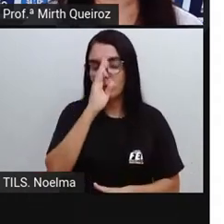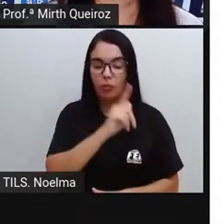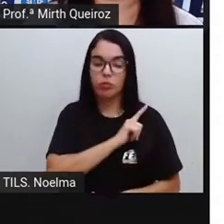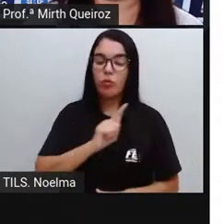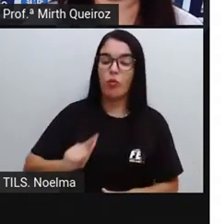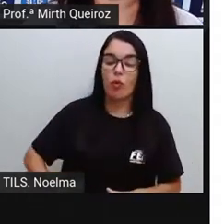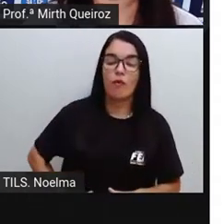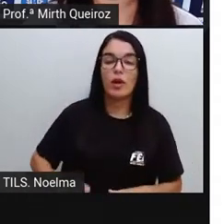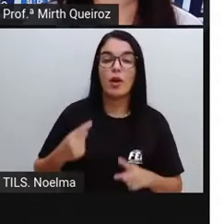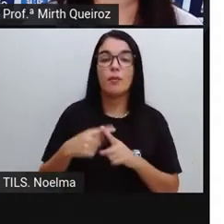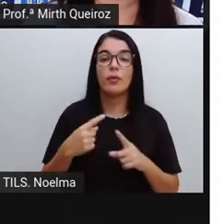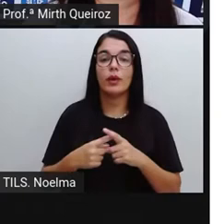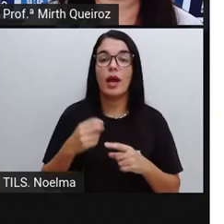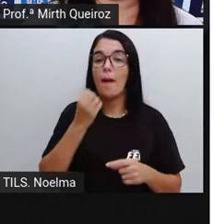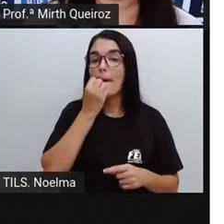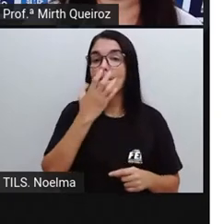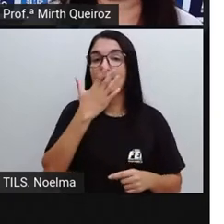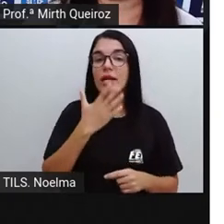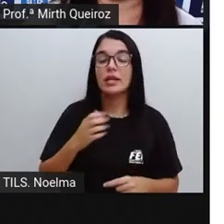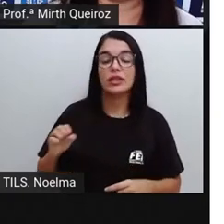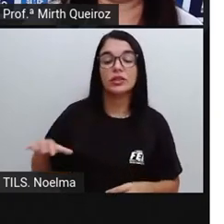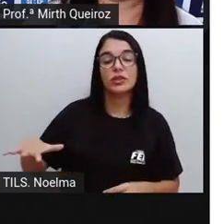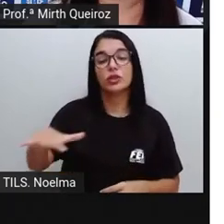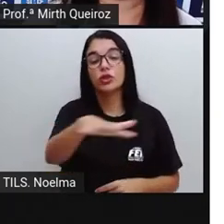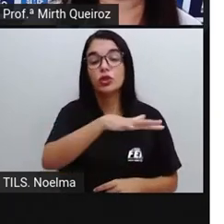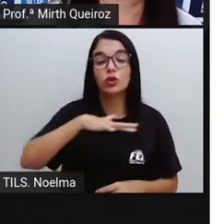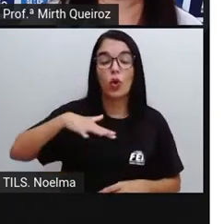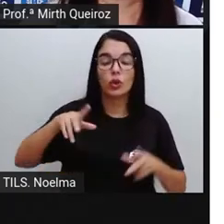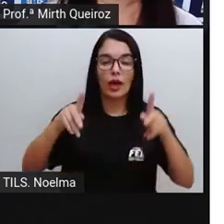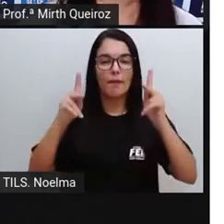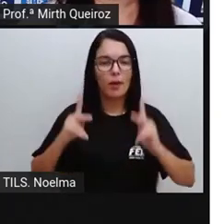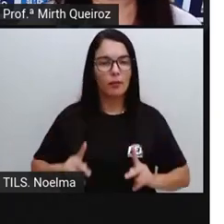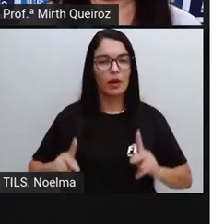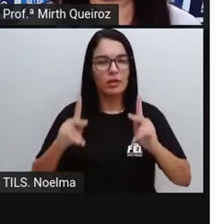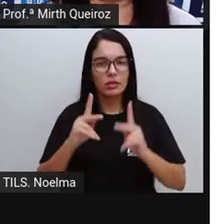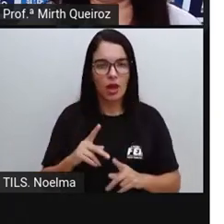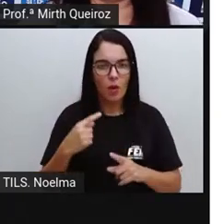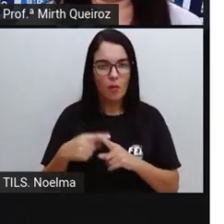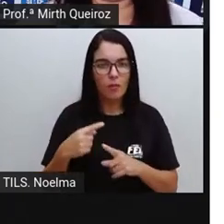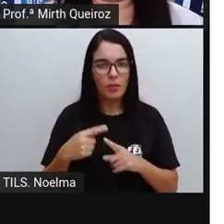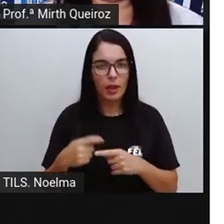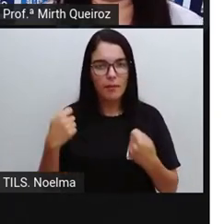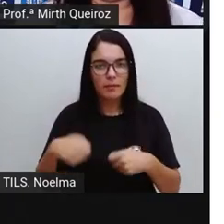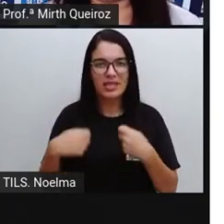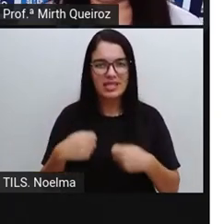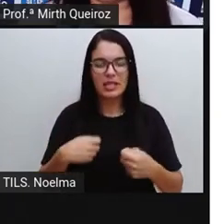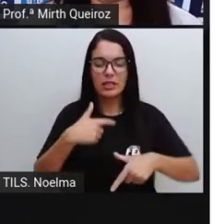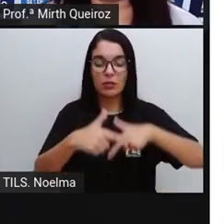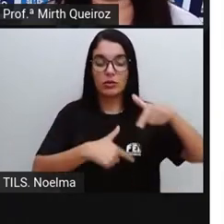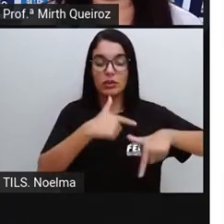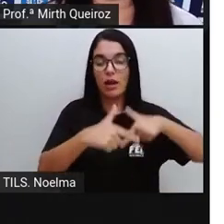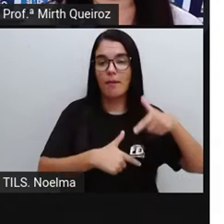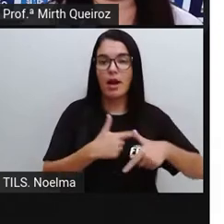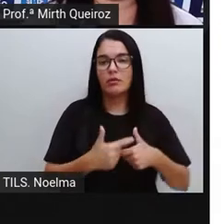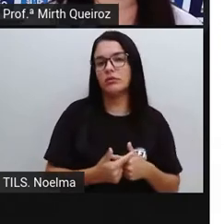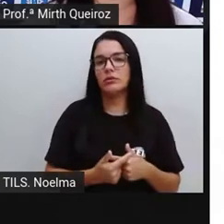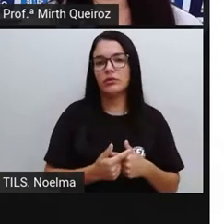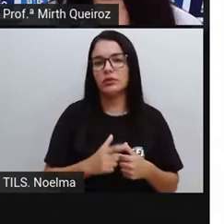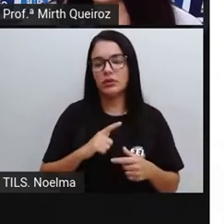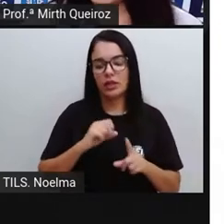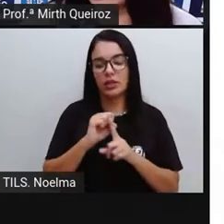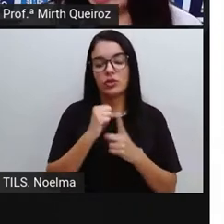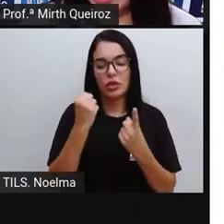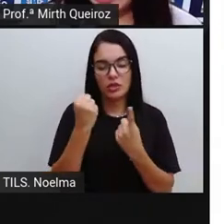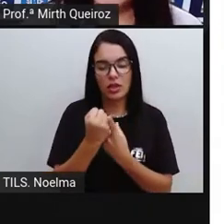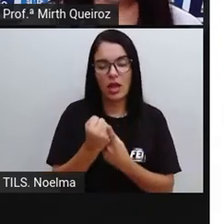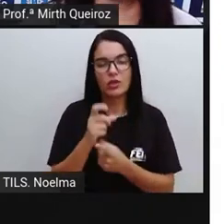proporcionar o bem-estar da população Através desses serviços que são prestados à sociedade São